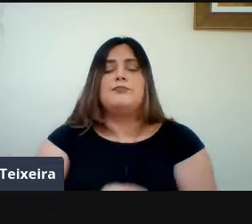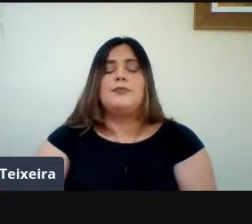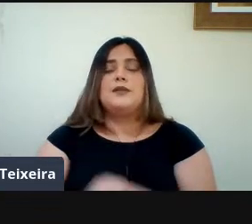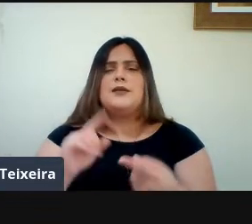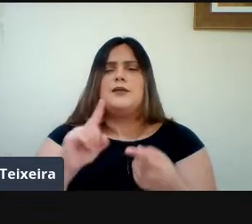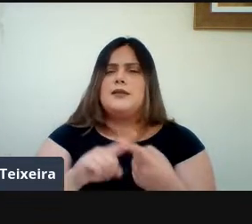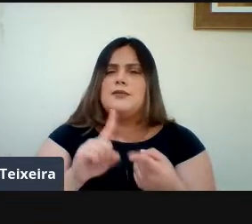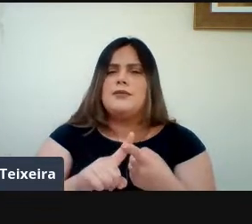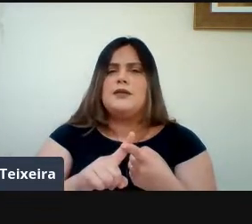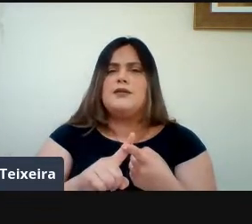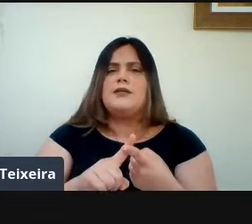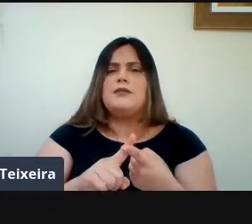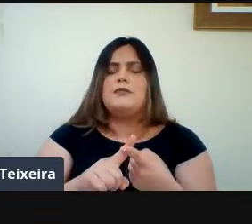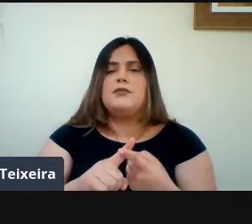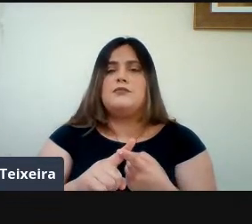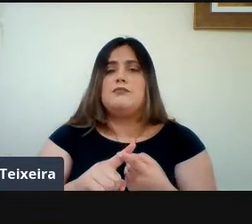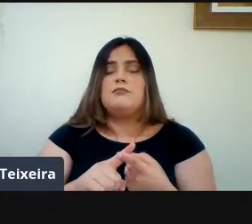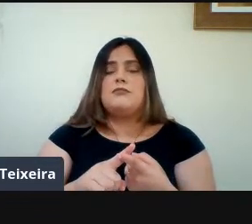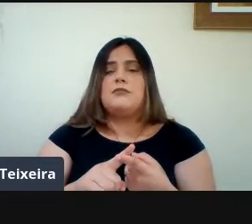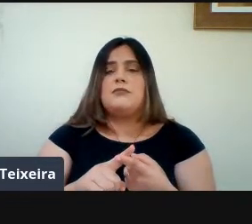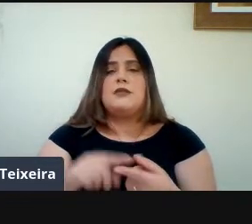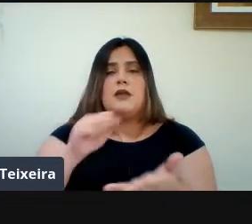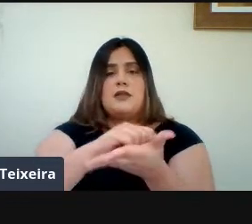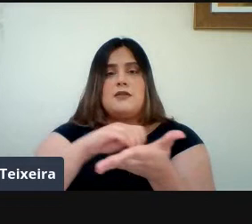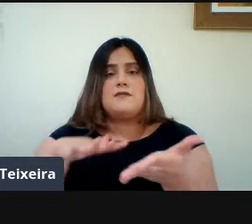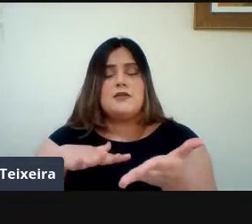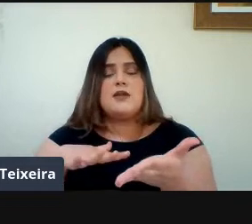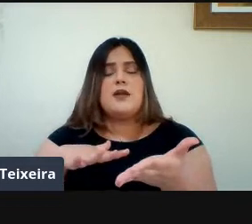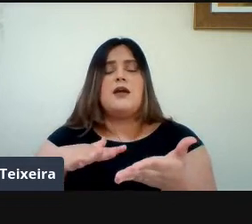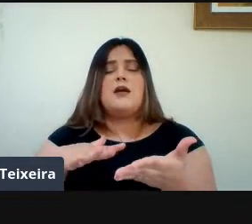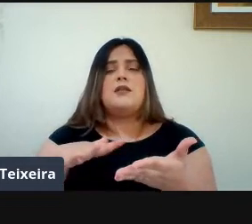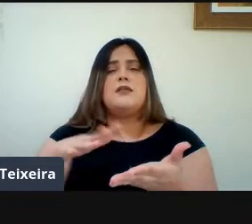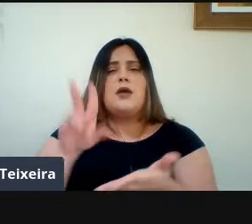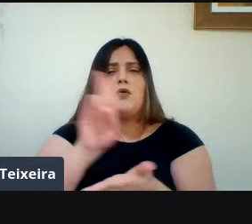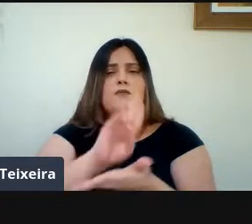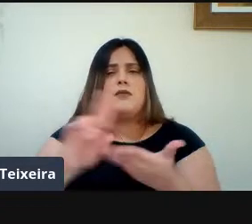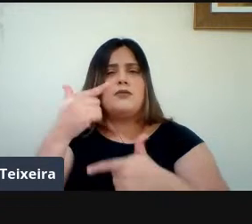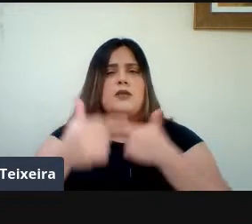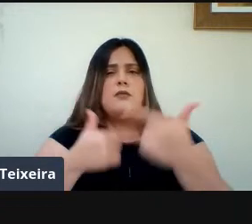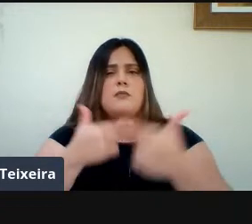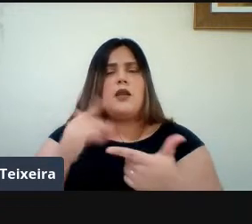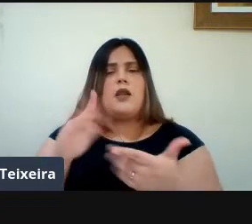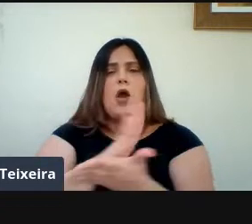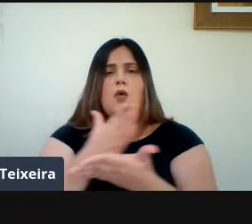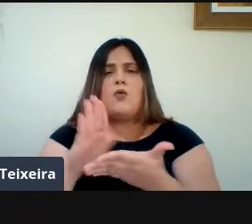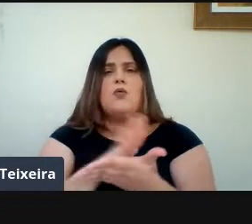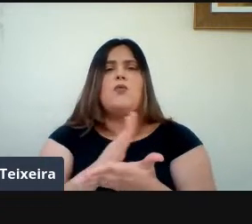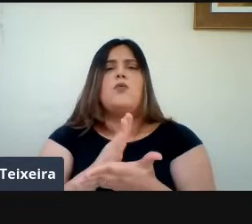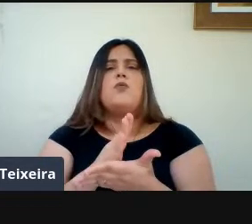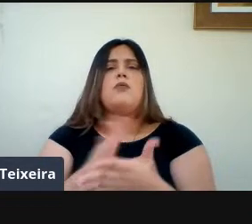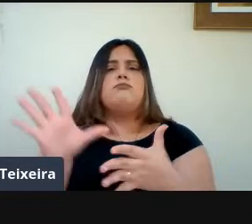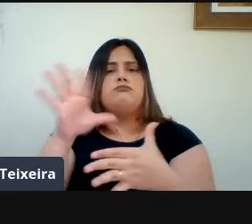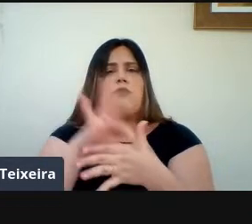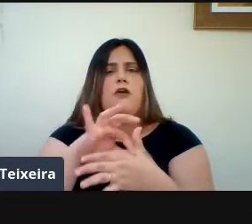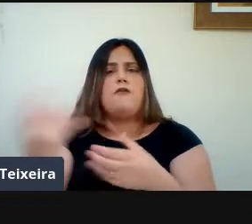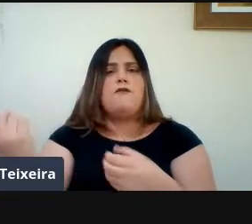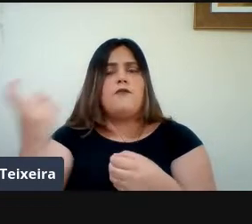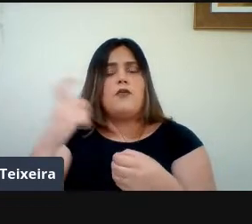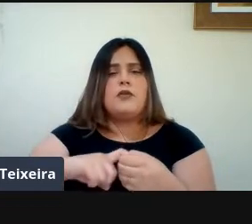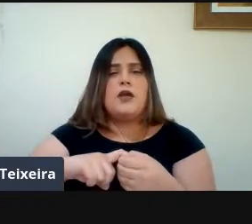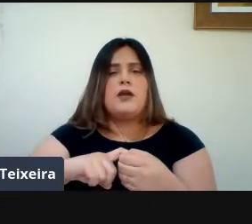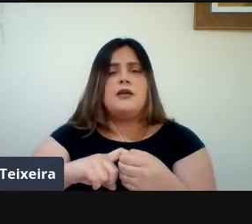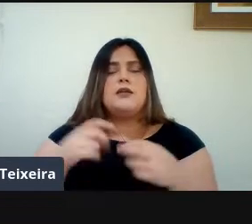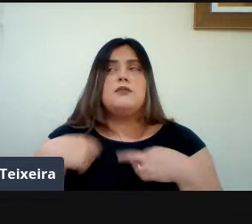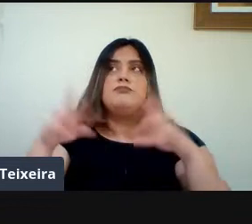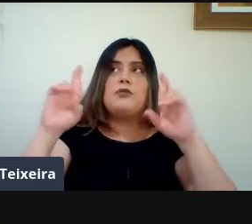Voltarmos Com parte Das Nossas Atividades Acadêmicas E Que No Próximo Semestre Se Deus O